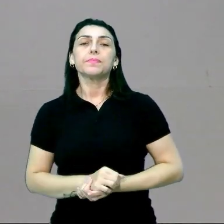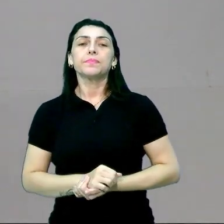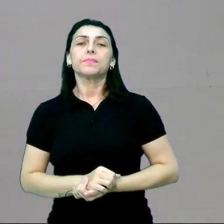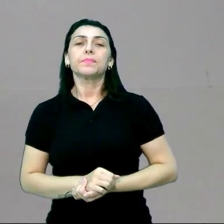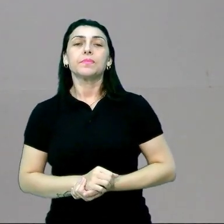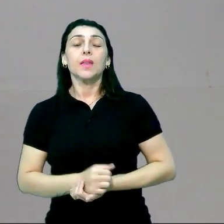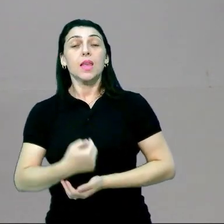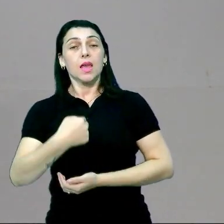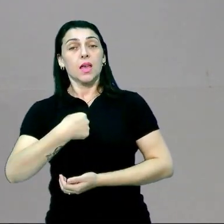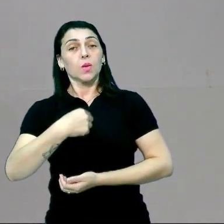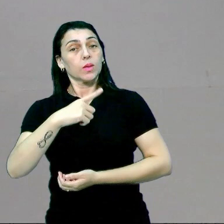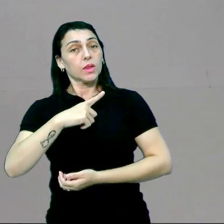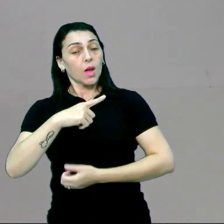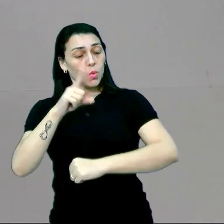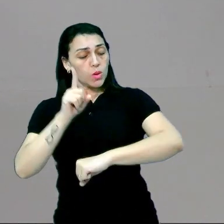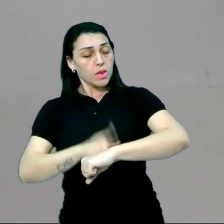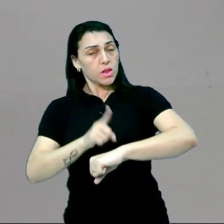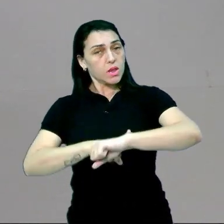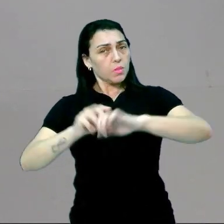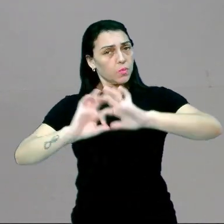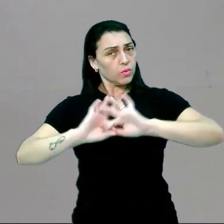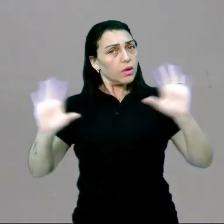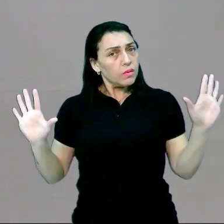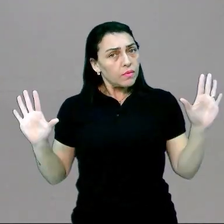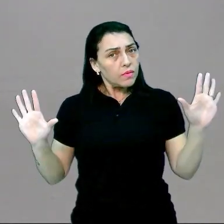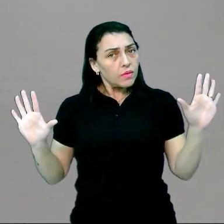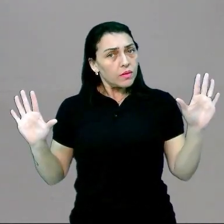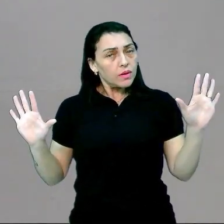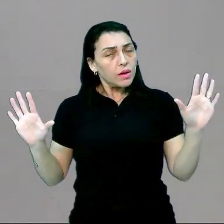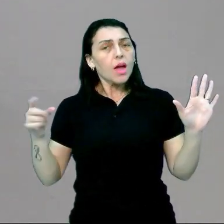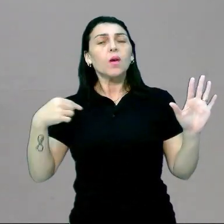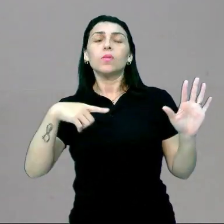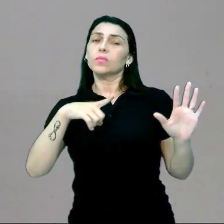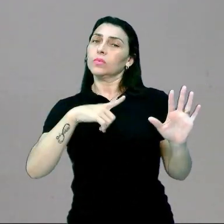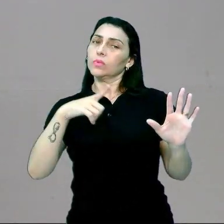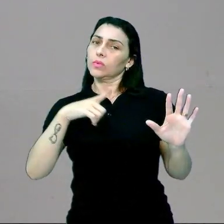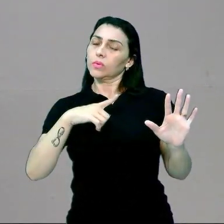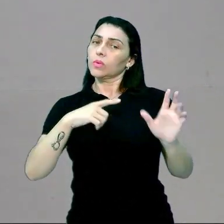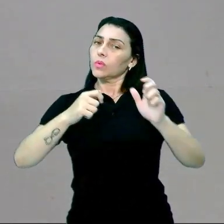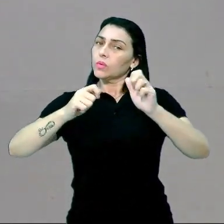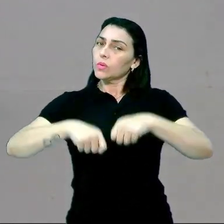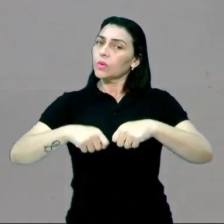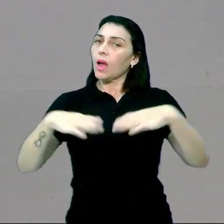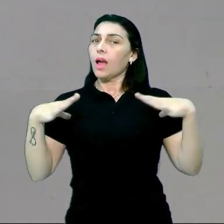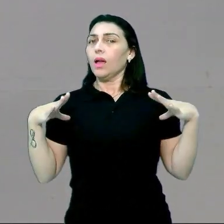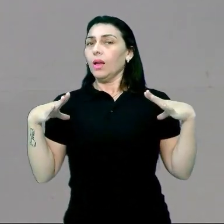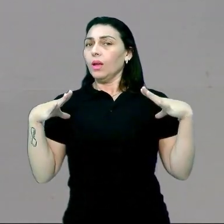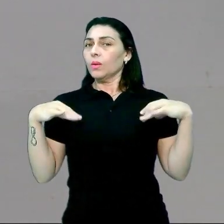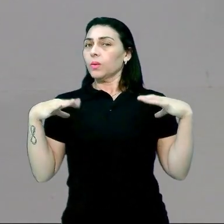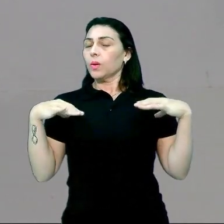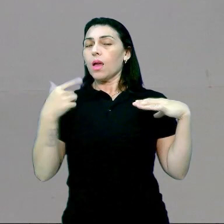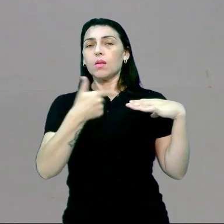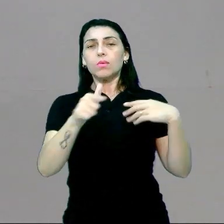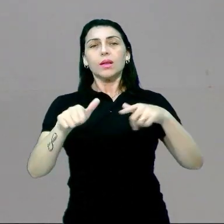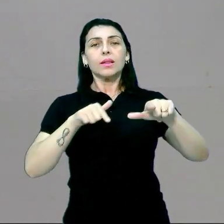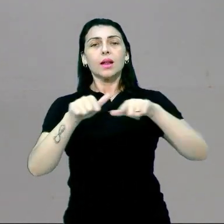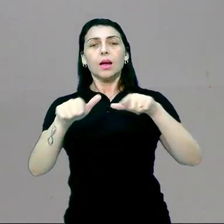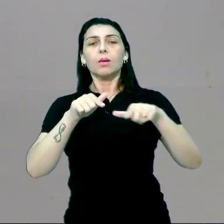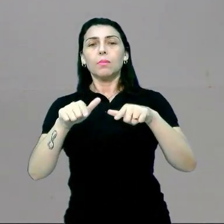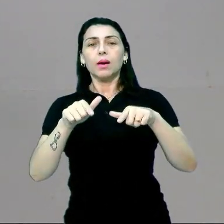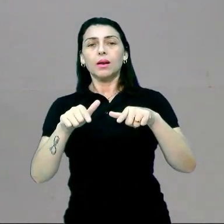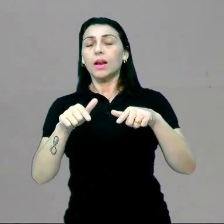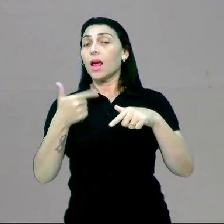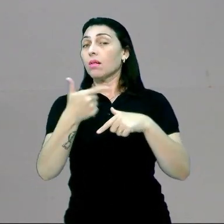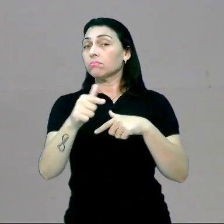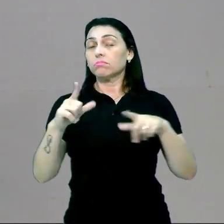E quando eu tenho o tempo disponível? Quando eu estou na condição do não trabalho, não